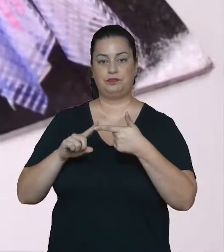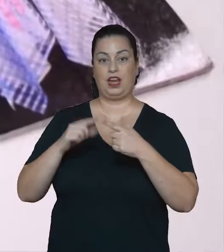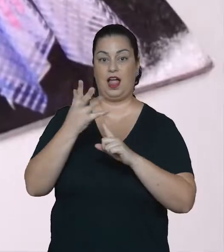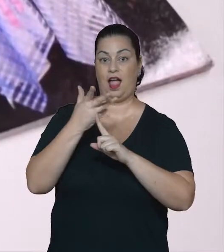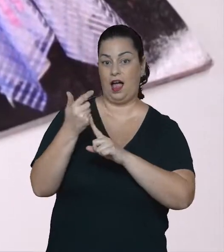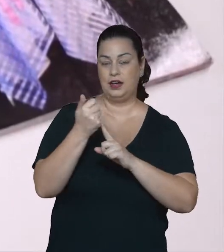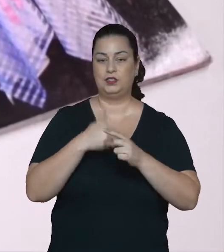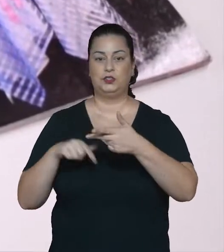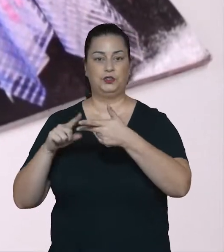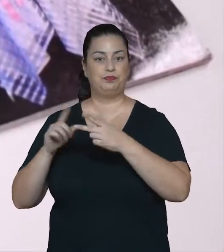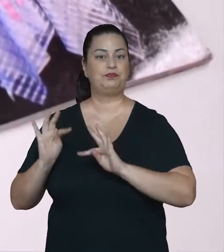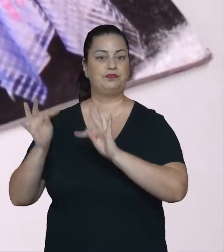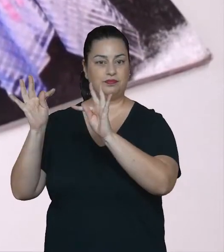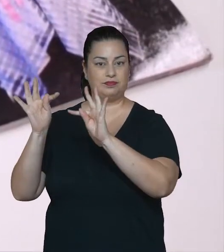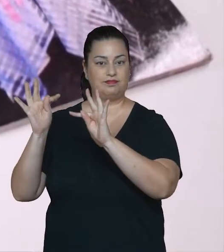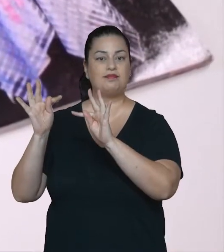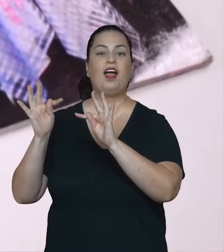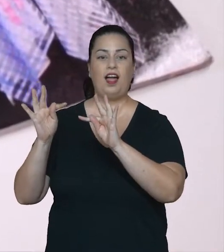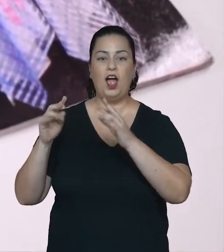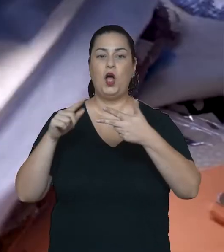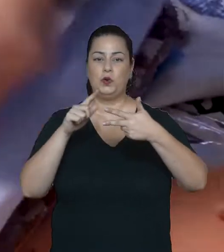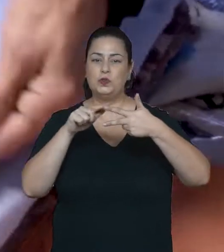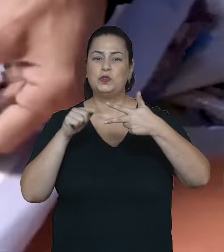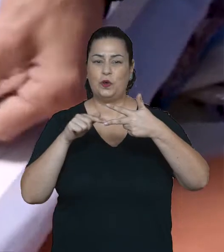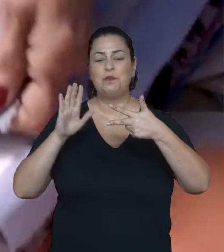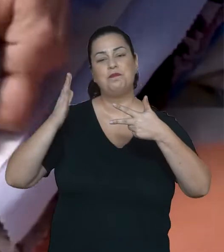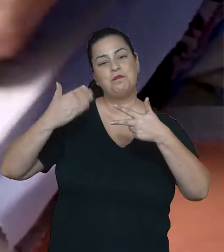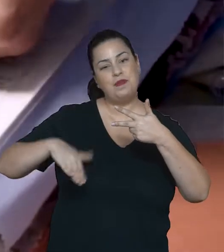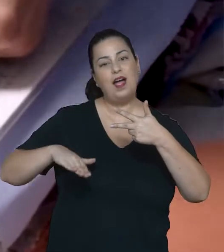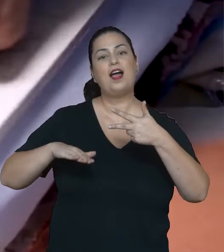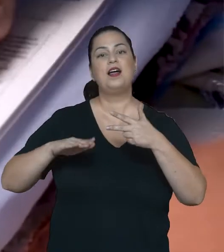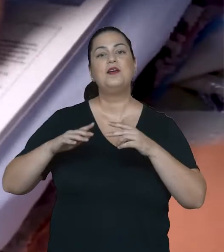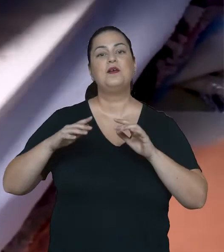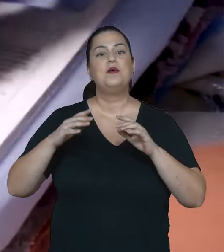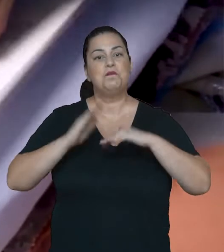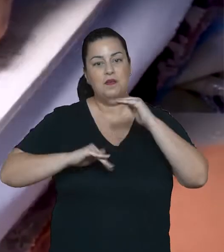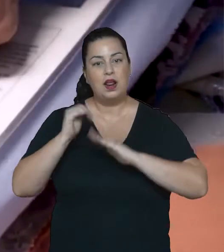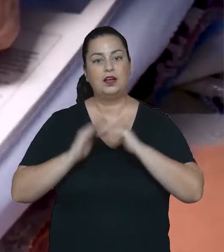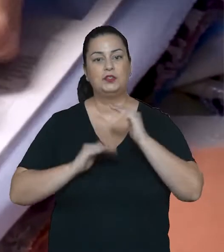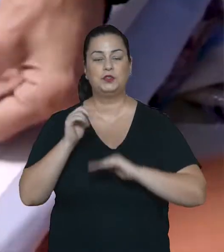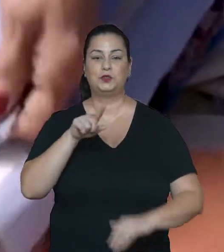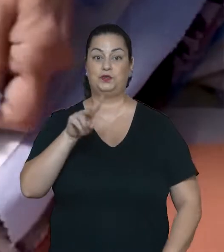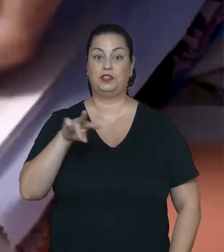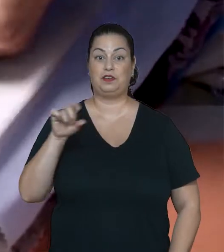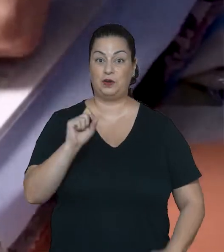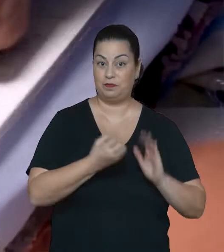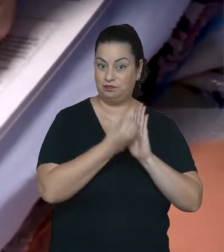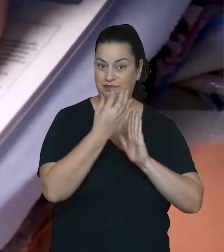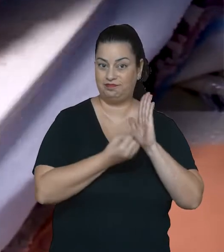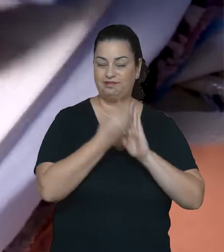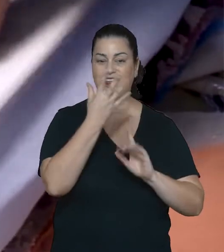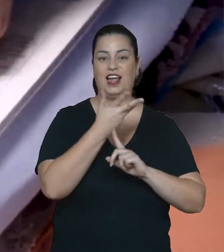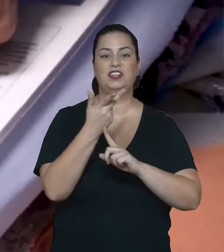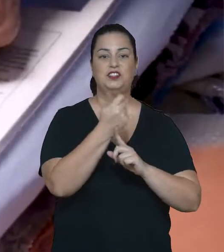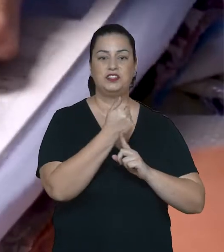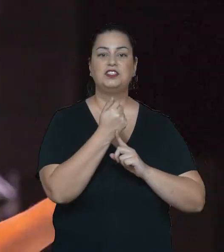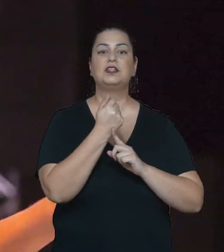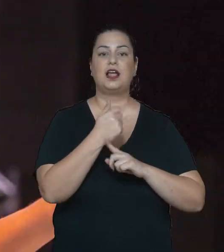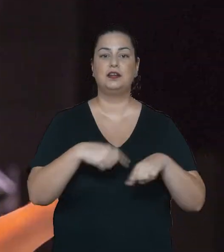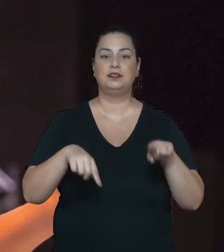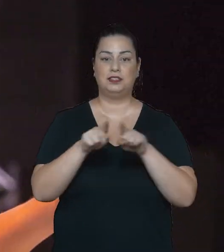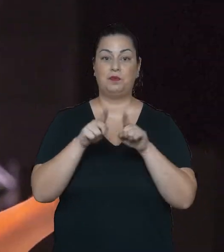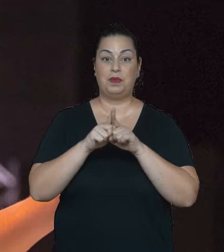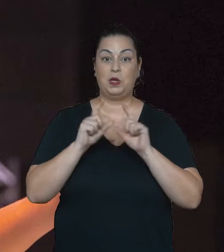teórico-científicas. Os campos artístico e tecnológico já são mais práticos, aplicativos, onde são